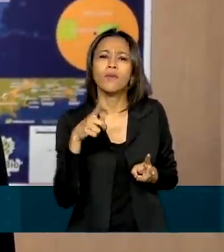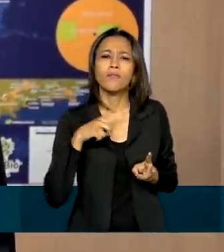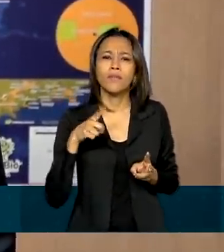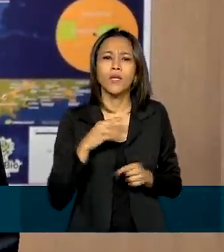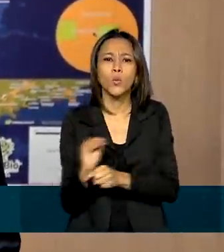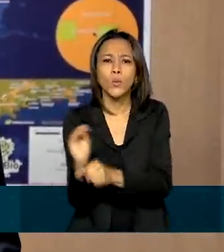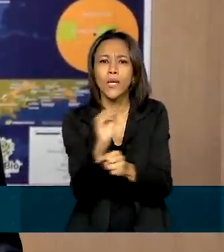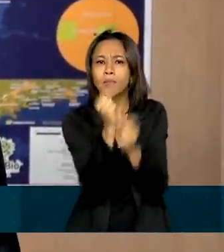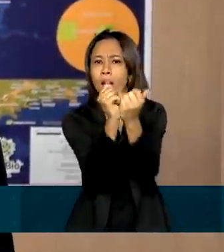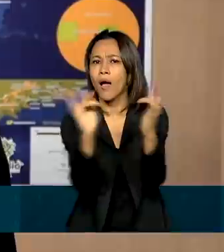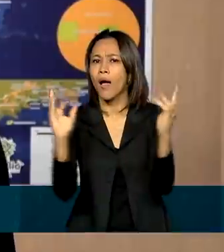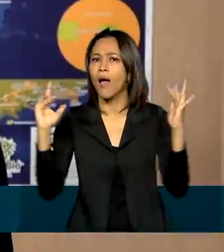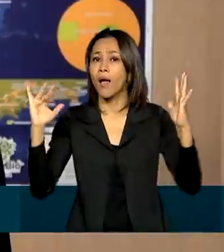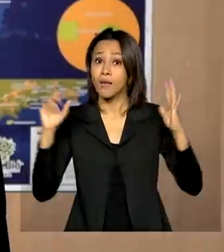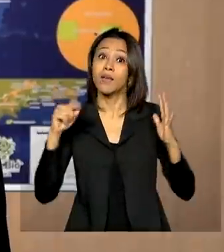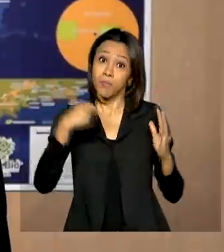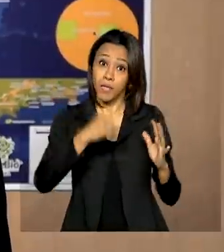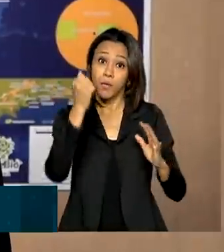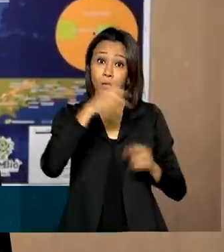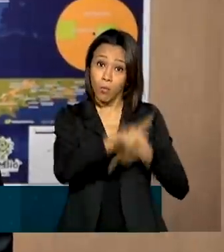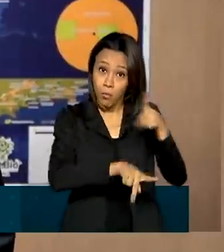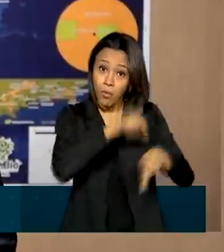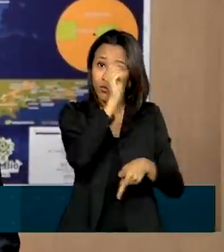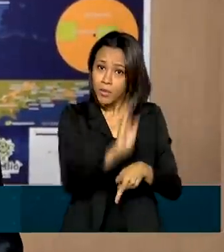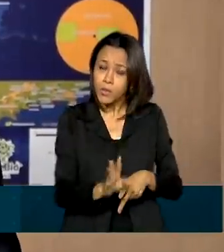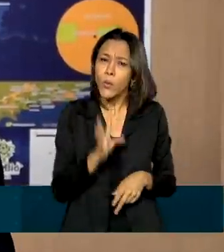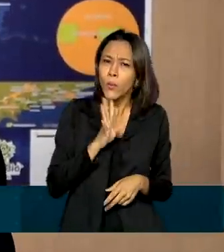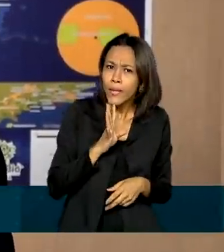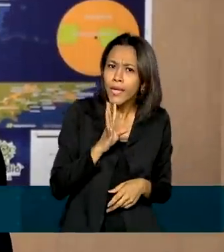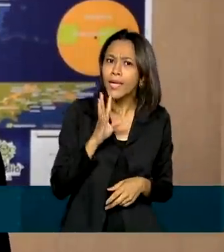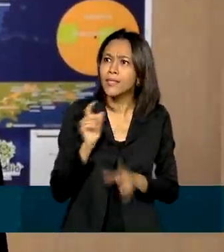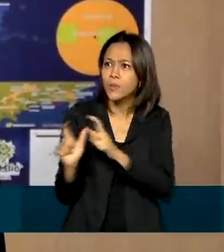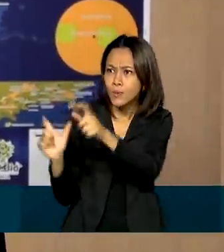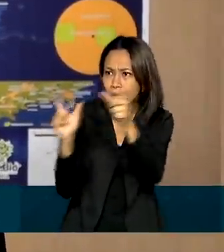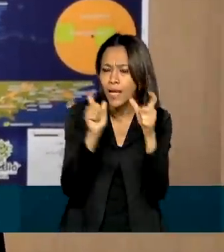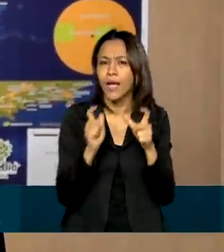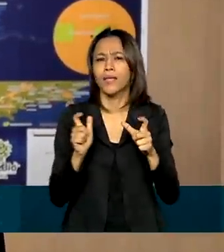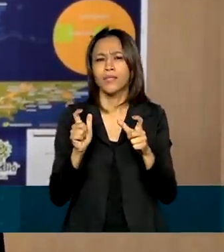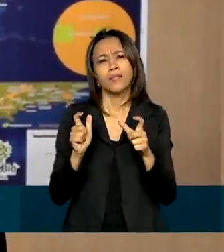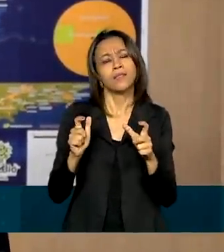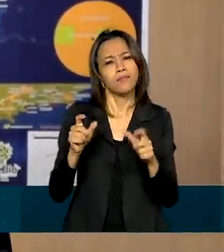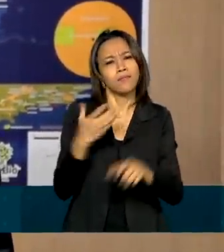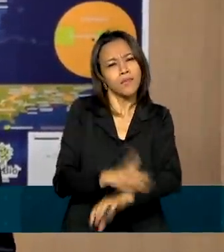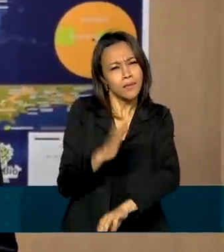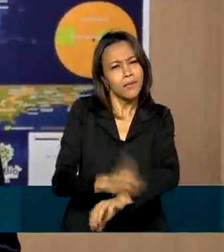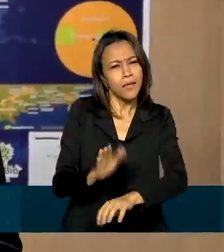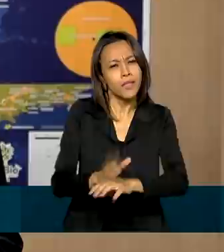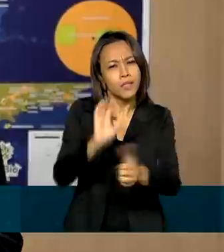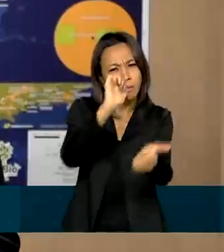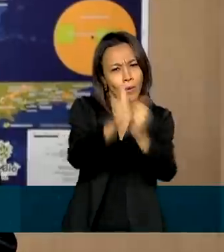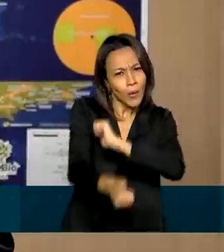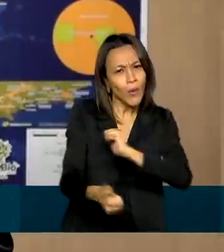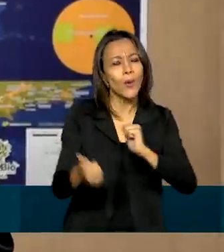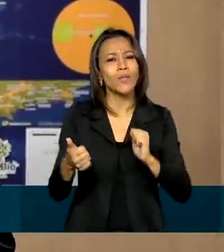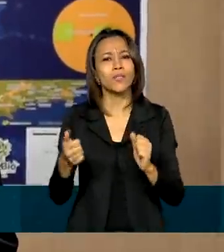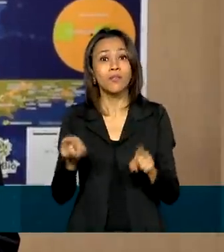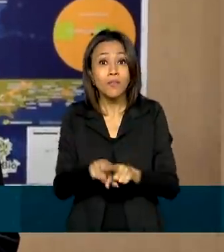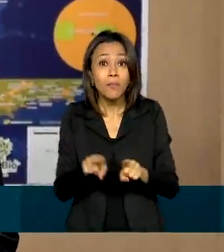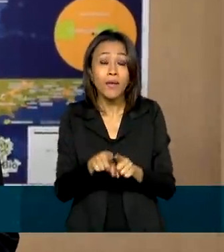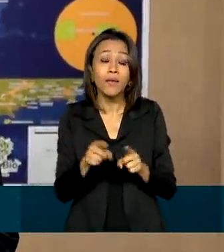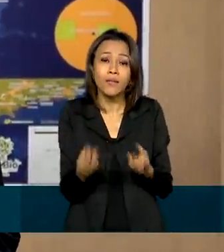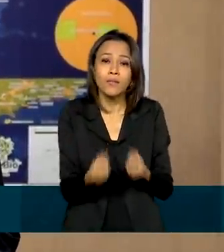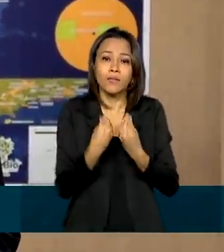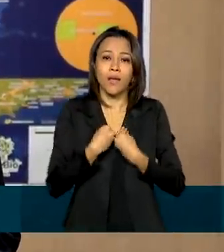conheçam essas belezas naturais, pratiquem esportes ao ar livre e também geram consciência